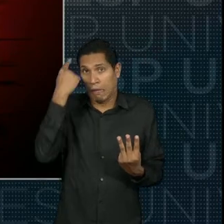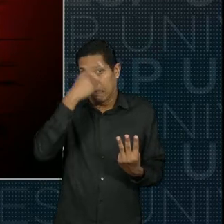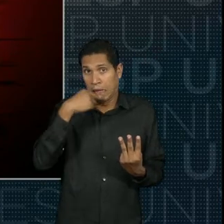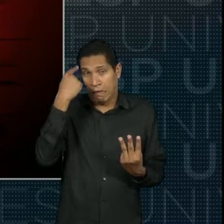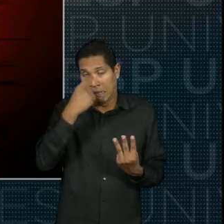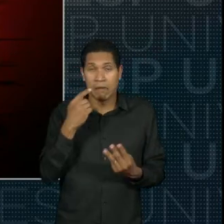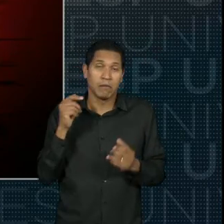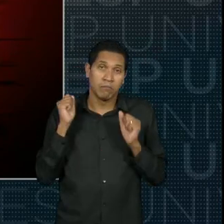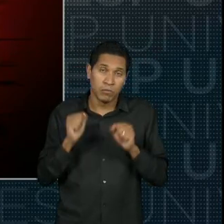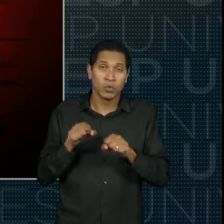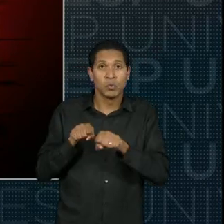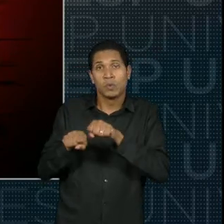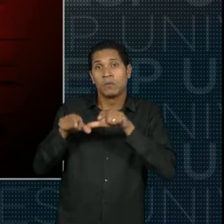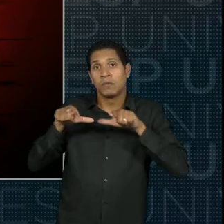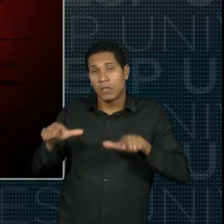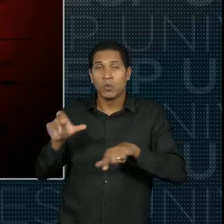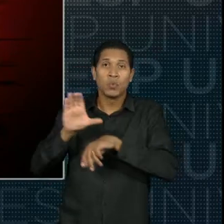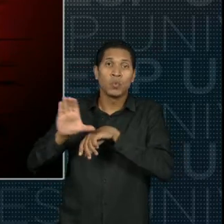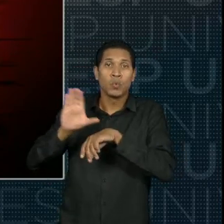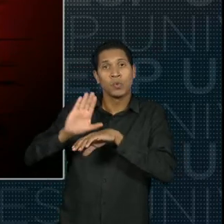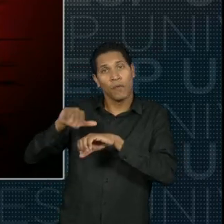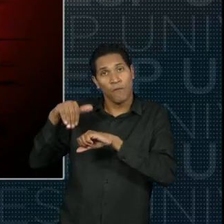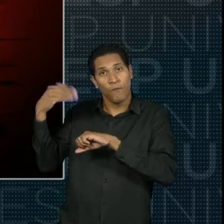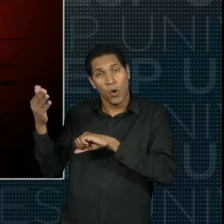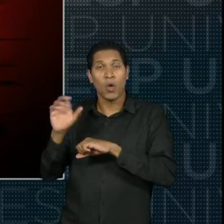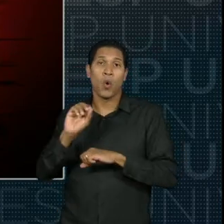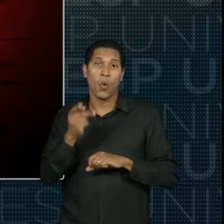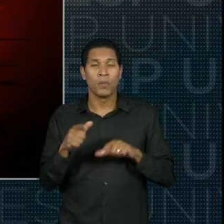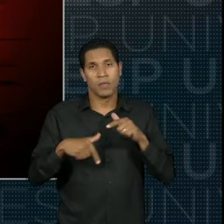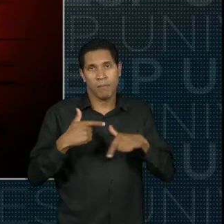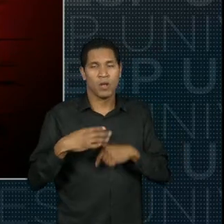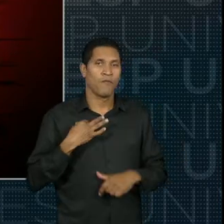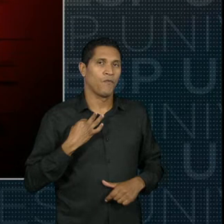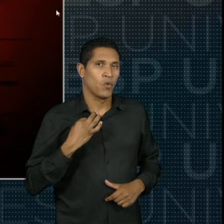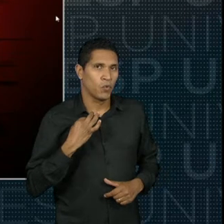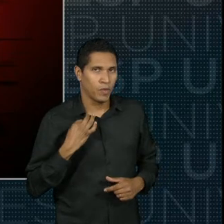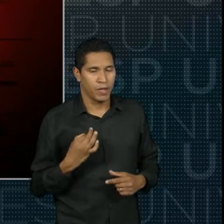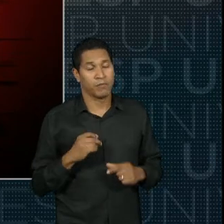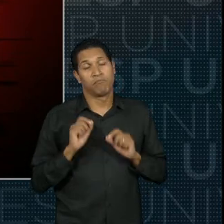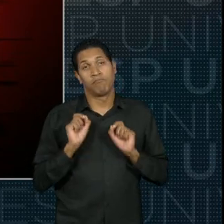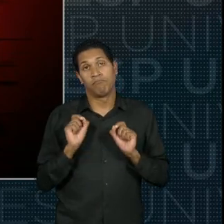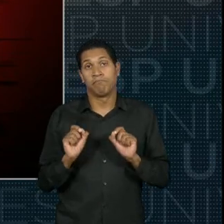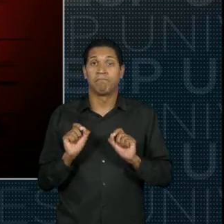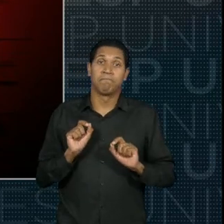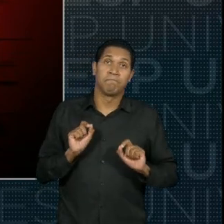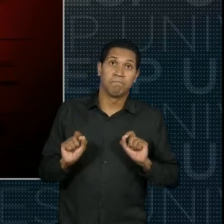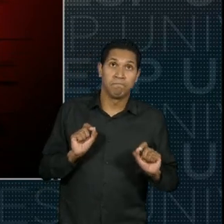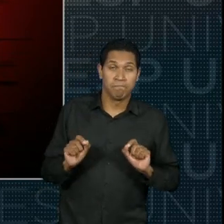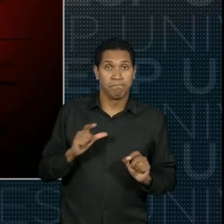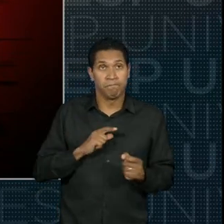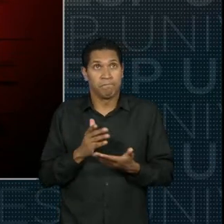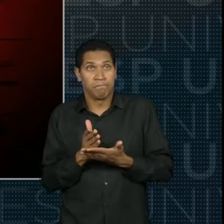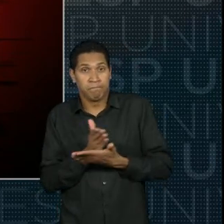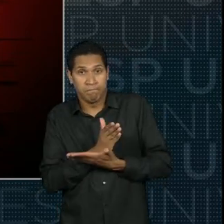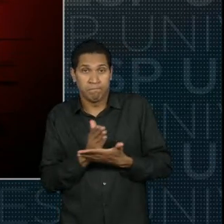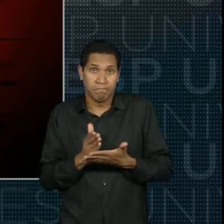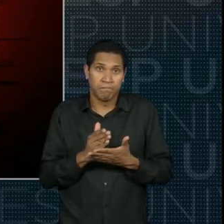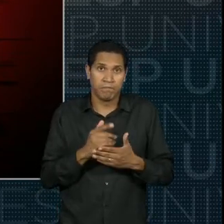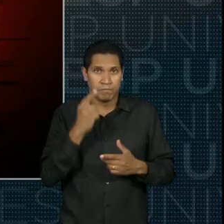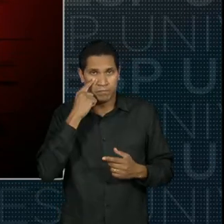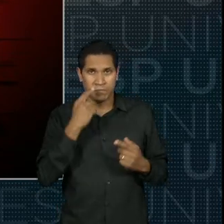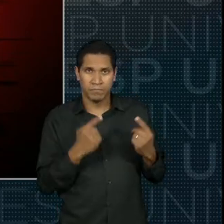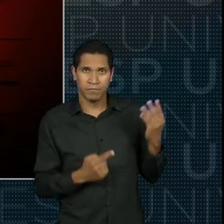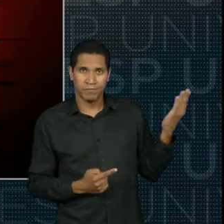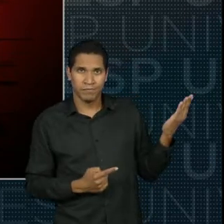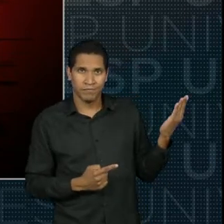certificação extracurricular e uma outra parte com o trabalho voluntário. Apesar de que essa divisão parecesse meio a